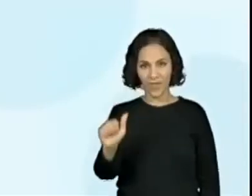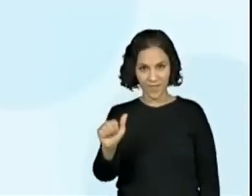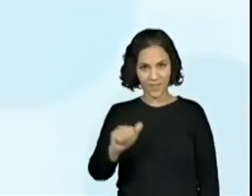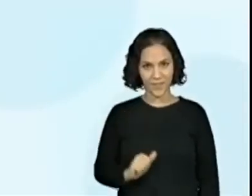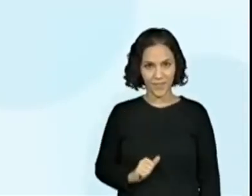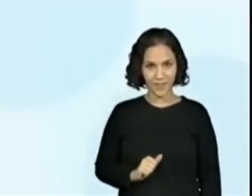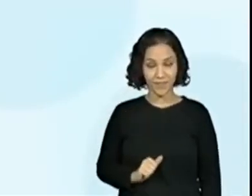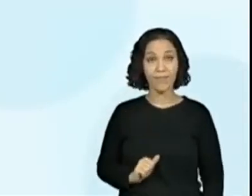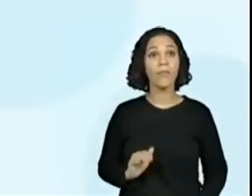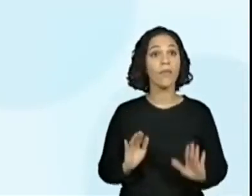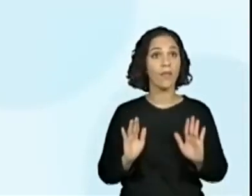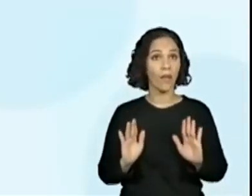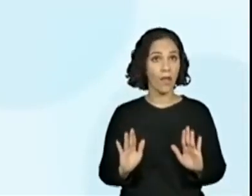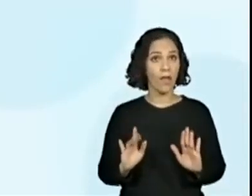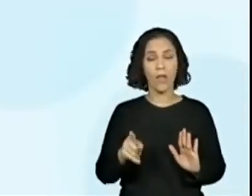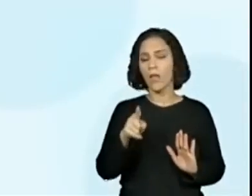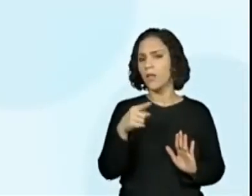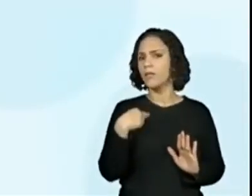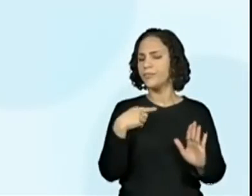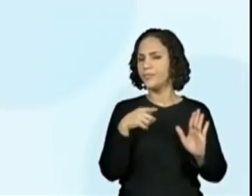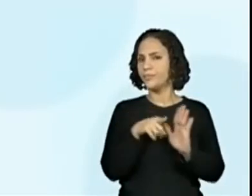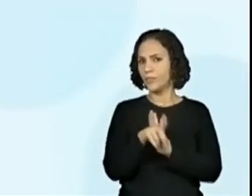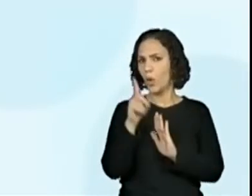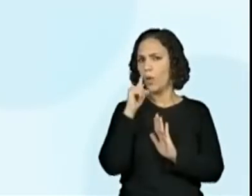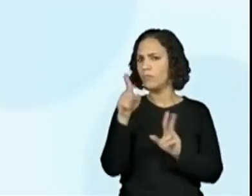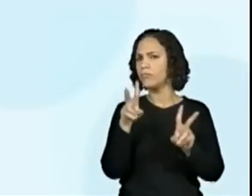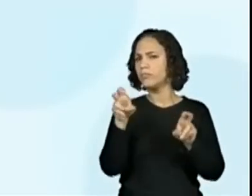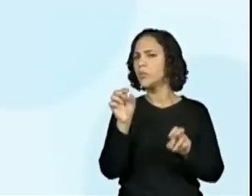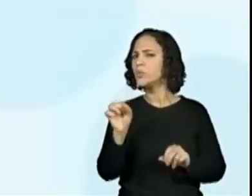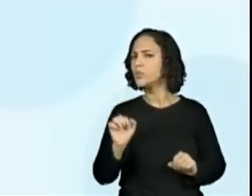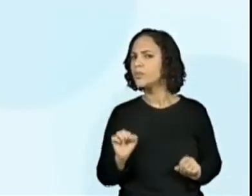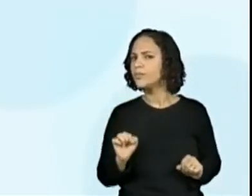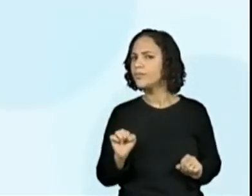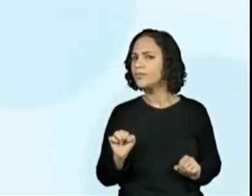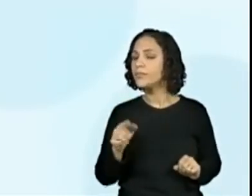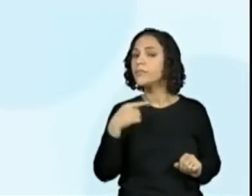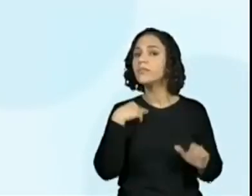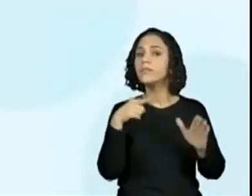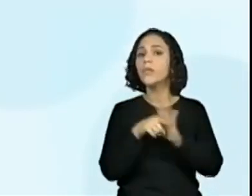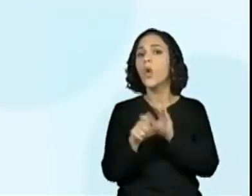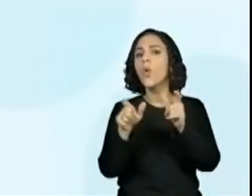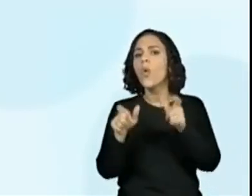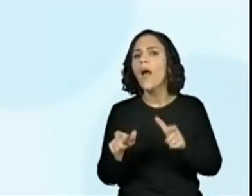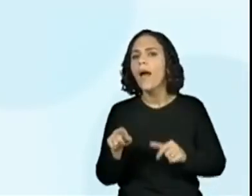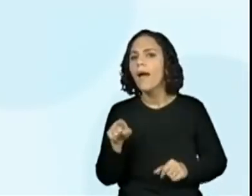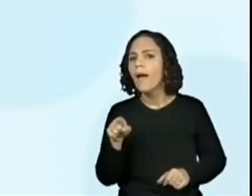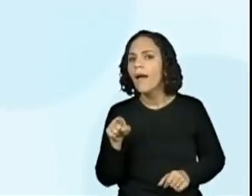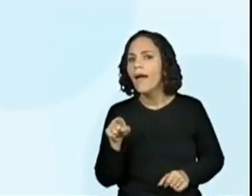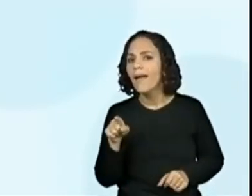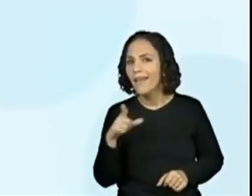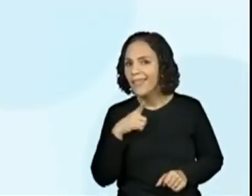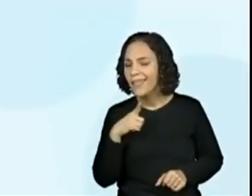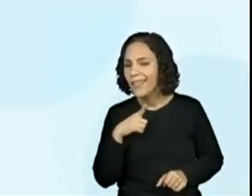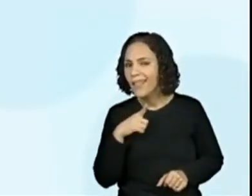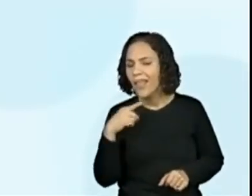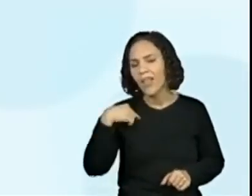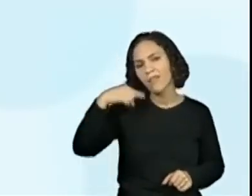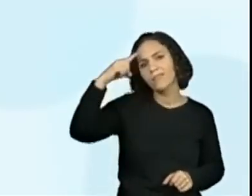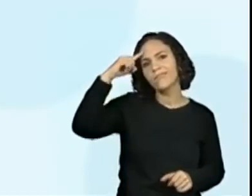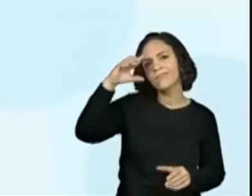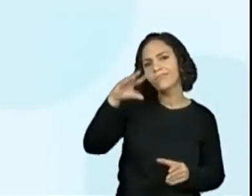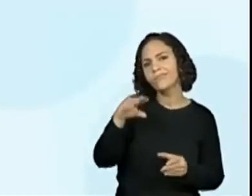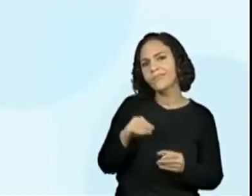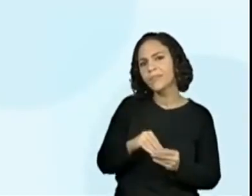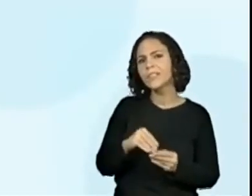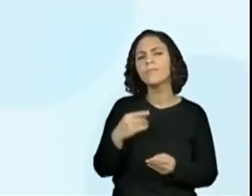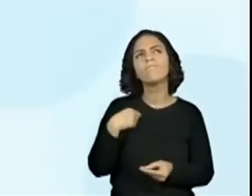será tratado na notícia? Onde ocorreu este fato? O que leva a